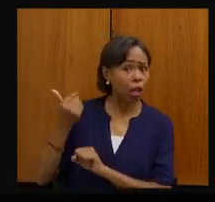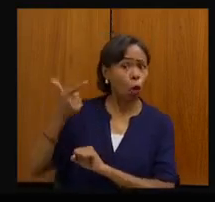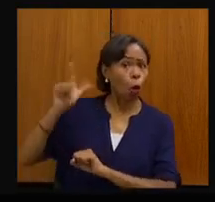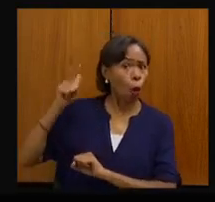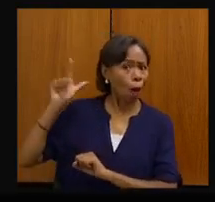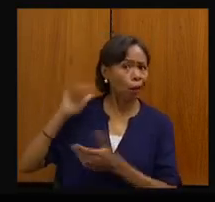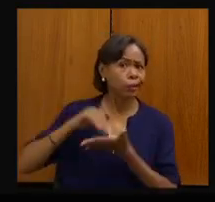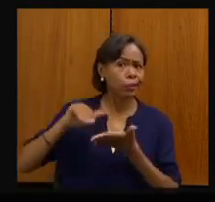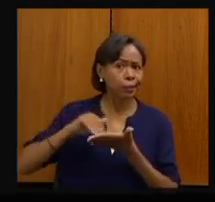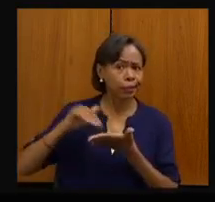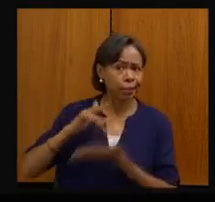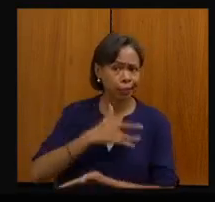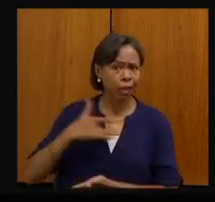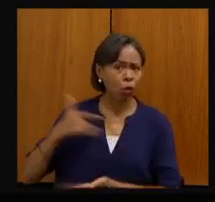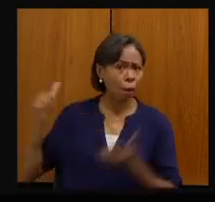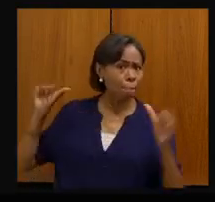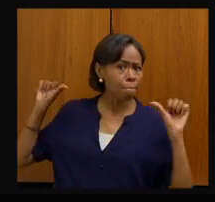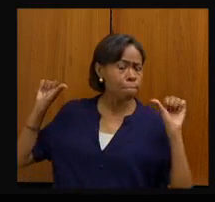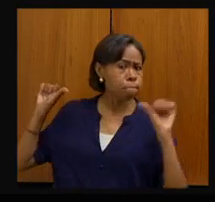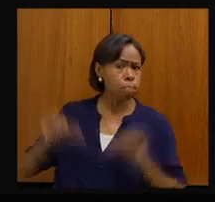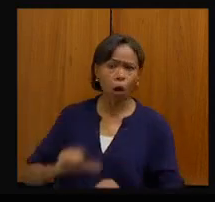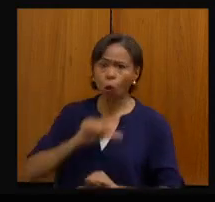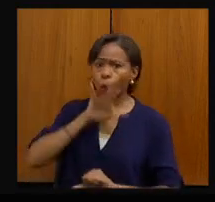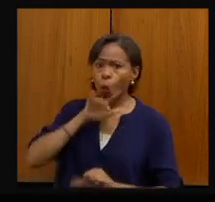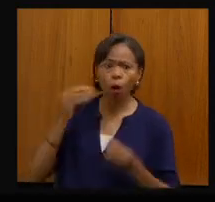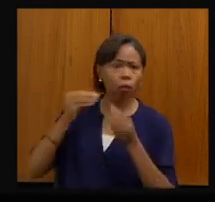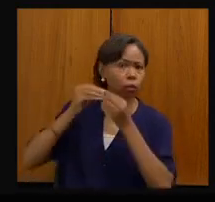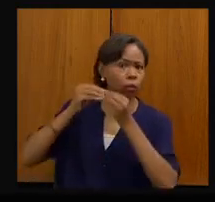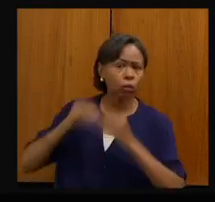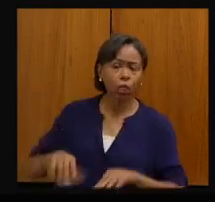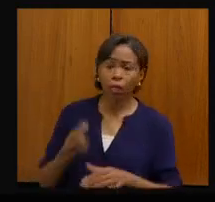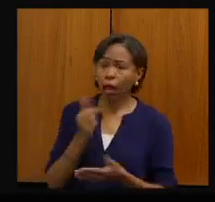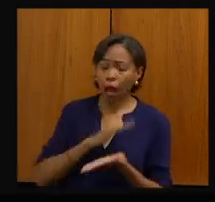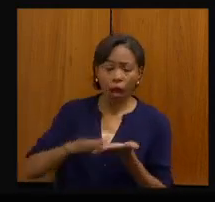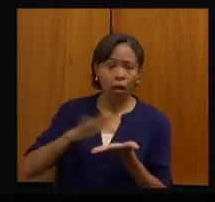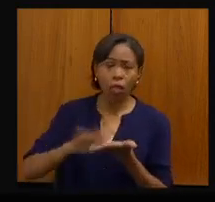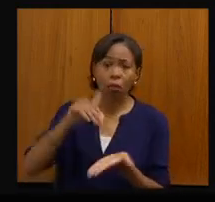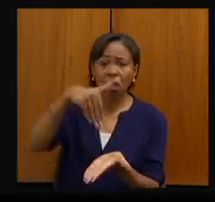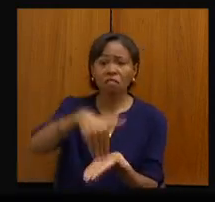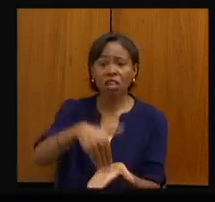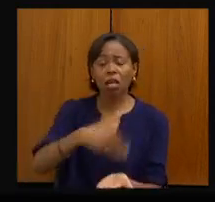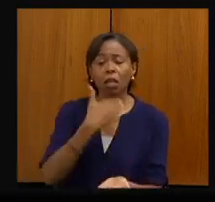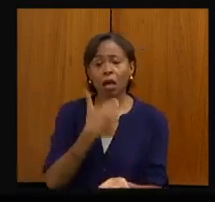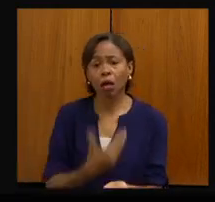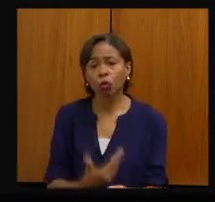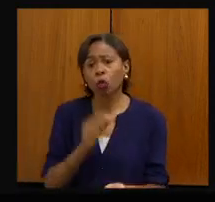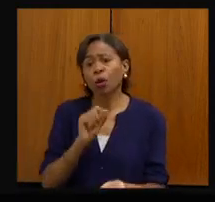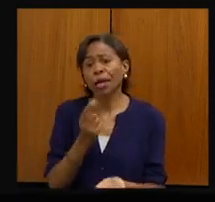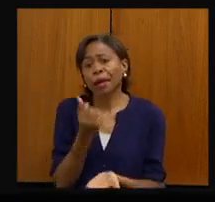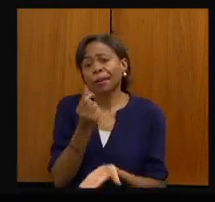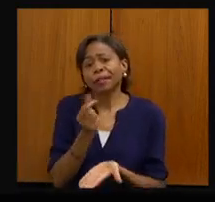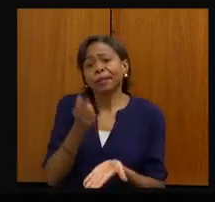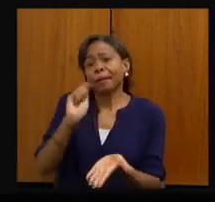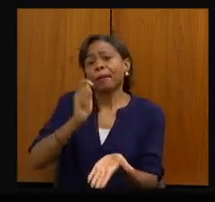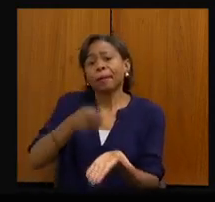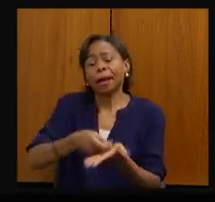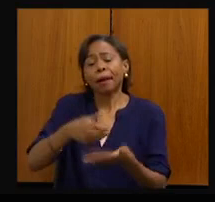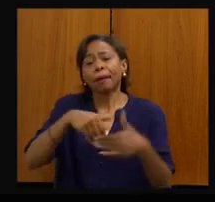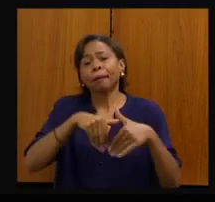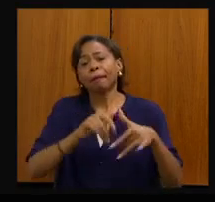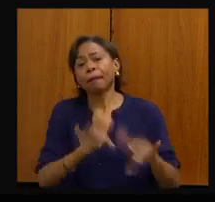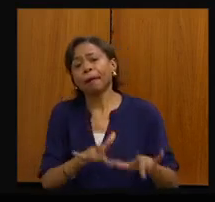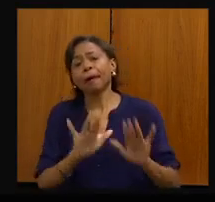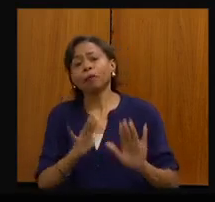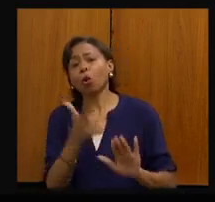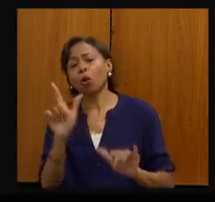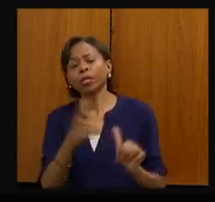verdadeiros desastres, não gastavam, chegavam no fim do ano, colocavam recurso em restos a pagar, isso passava de uma